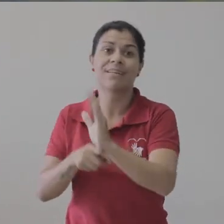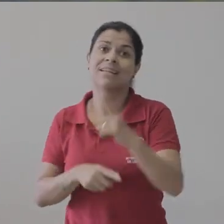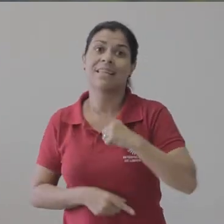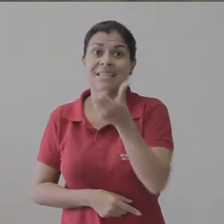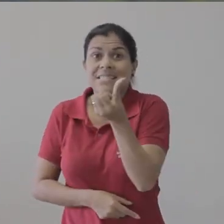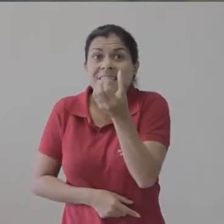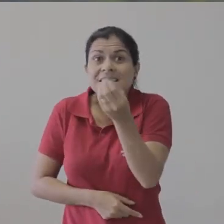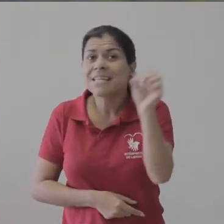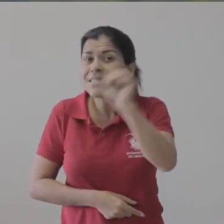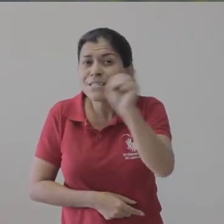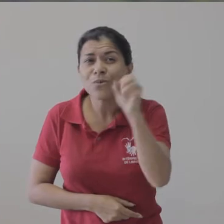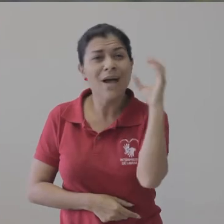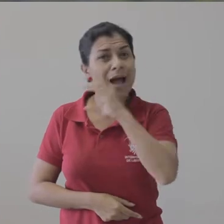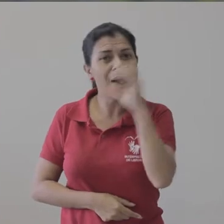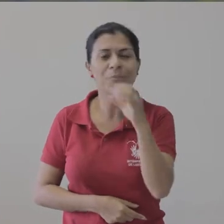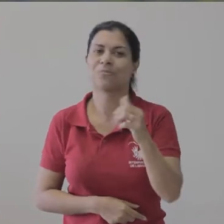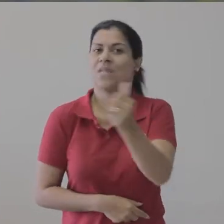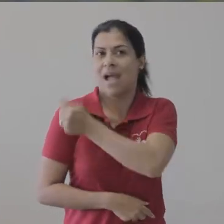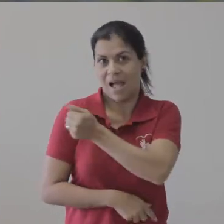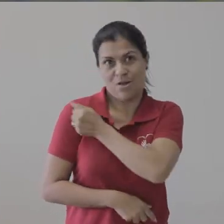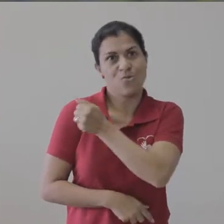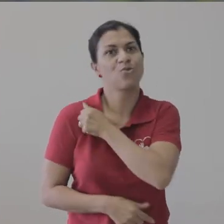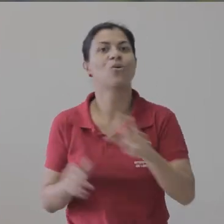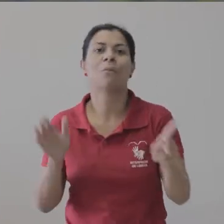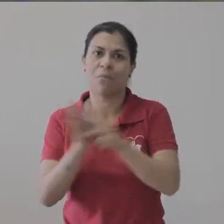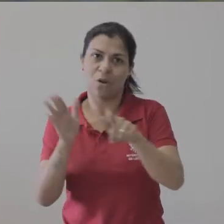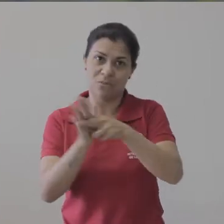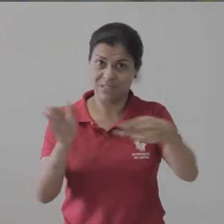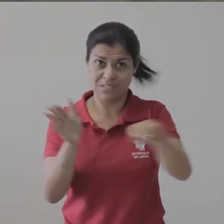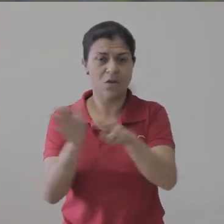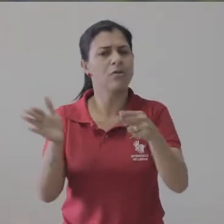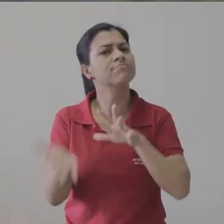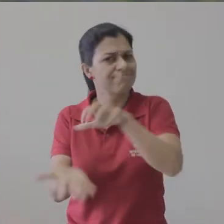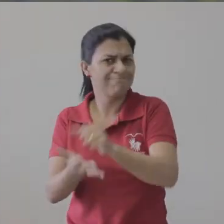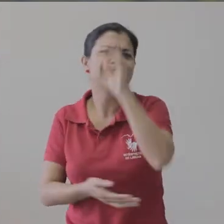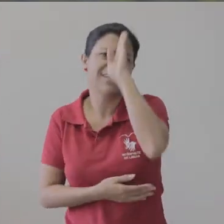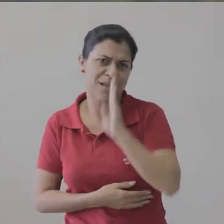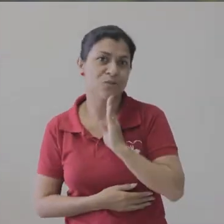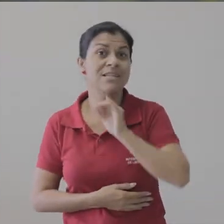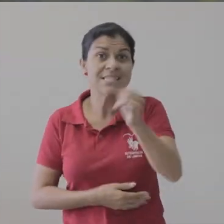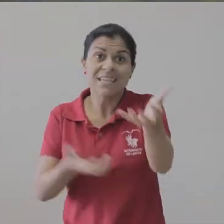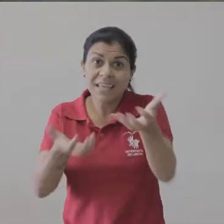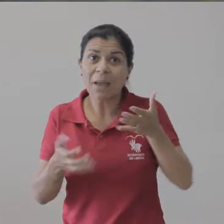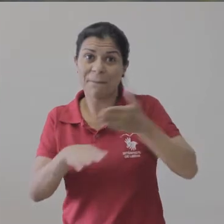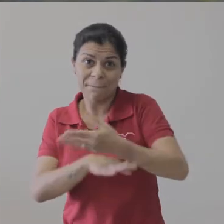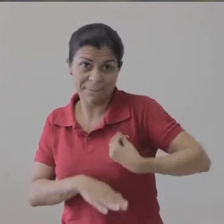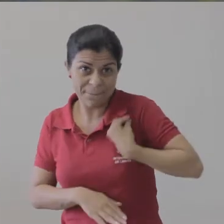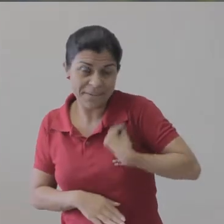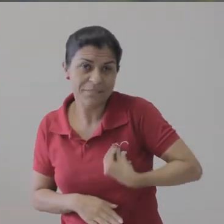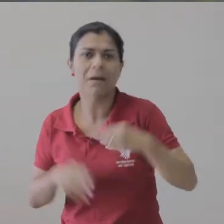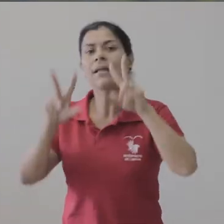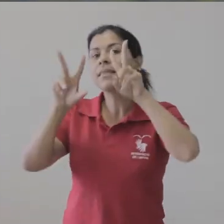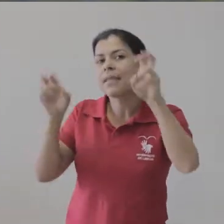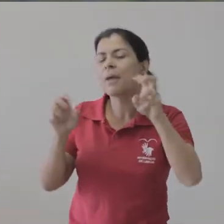vídeos de até 60 segundos, promovido por estudantes do SEUNES. As inscrições são gratuitas e para participar, os curtas